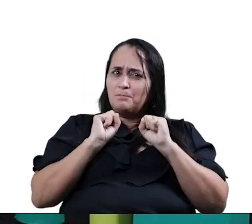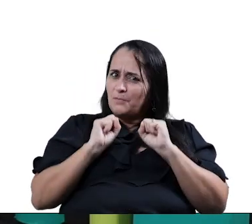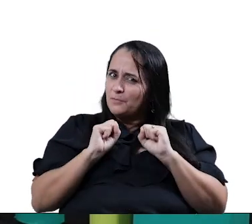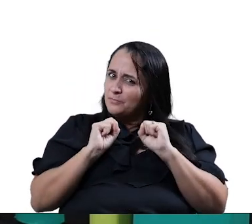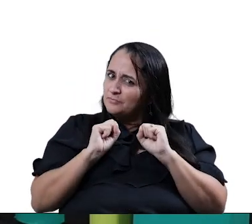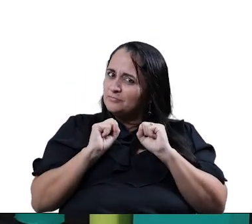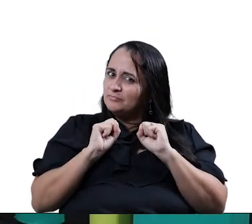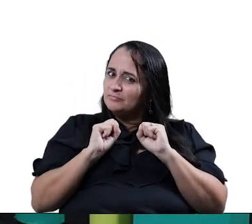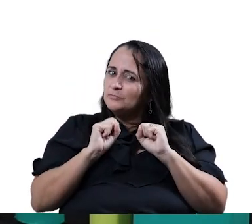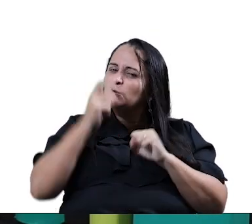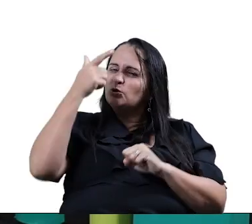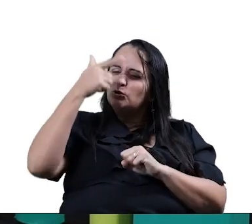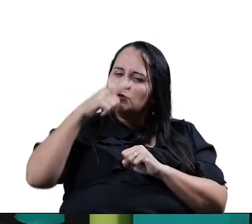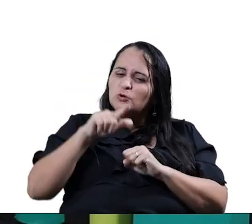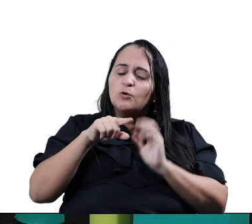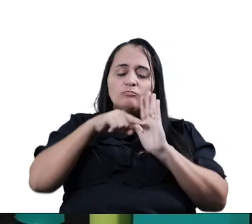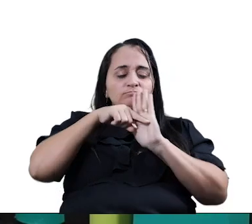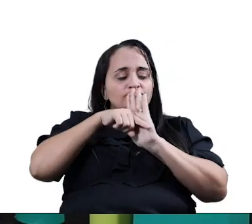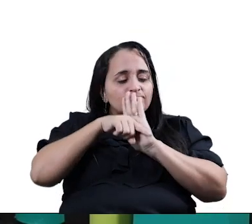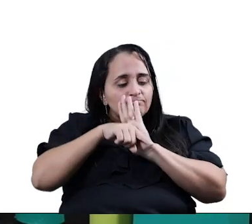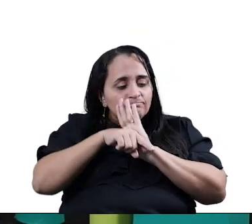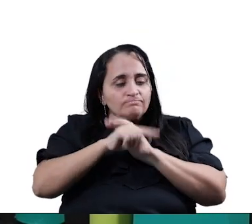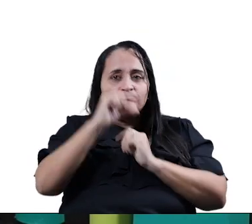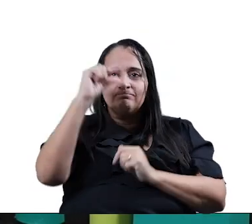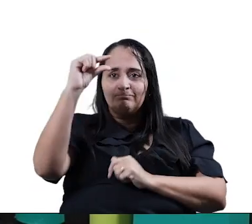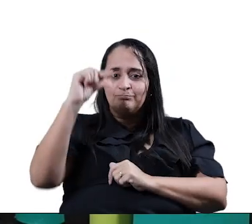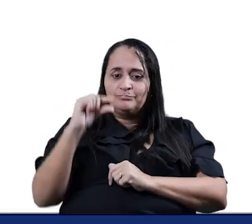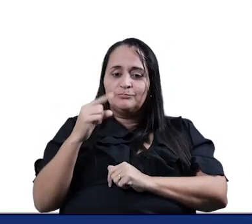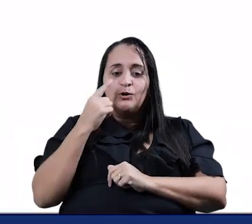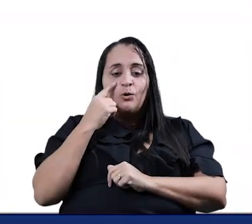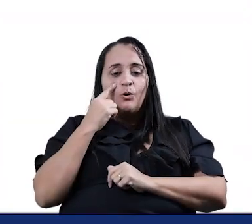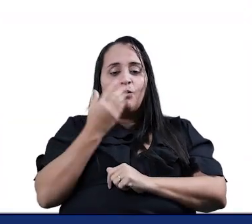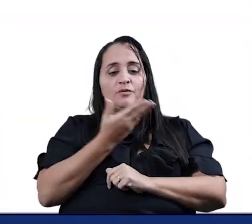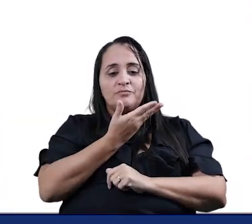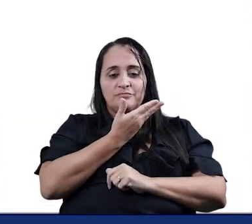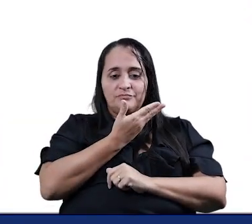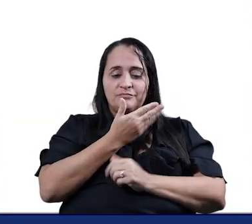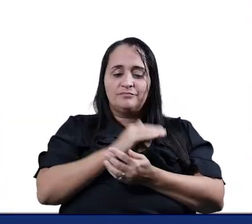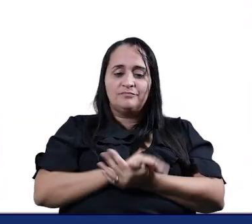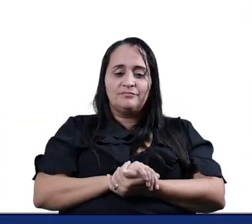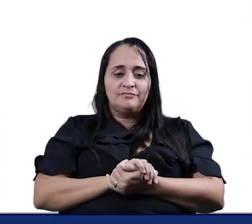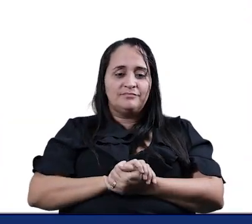Podemos Ir mais a fundo? Vamos lá Pra ver